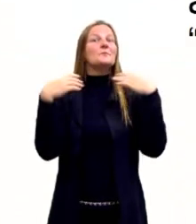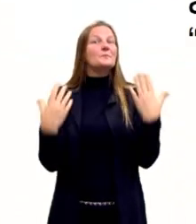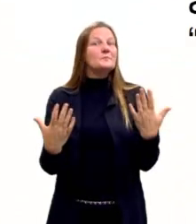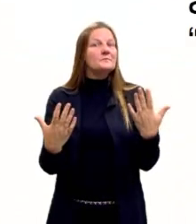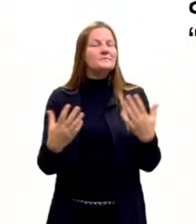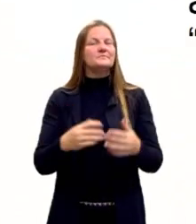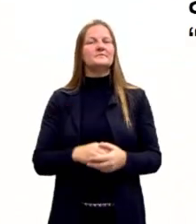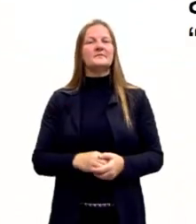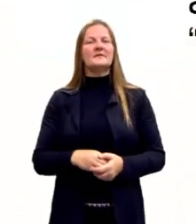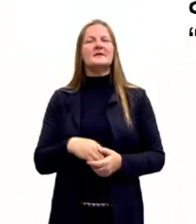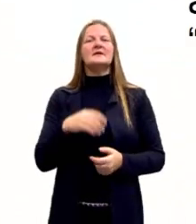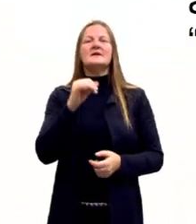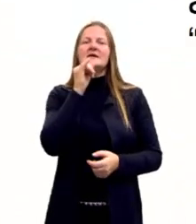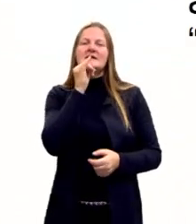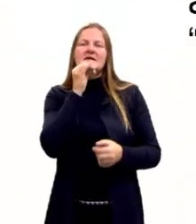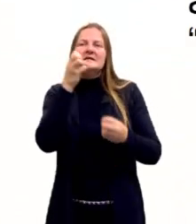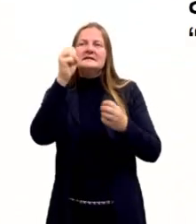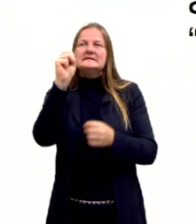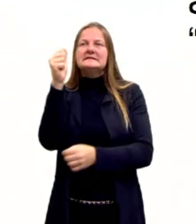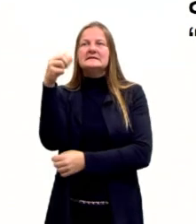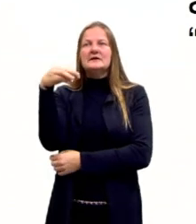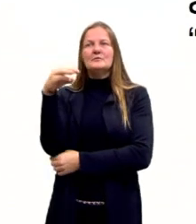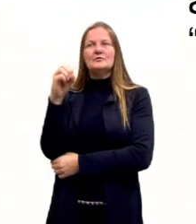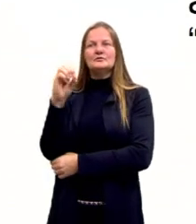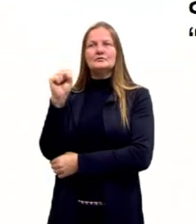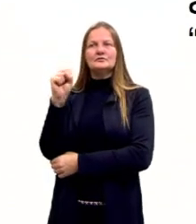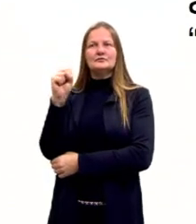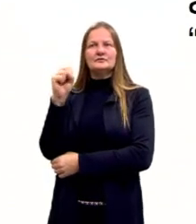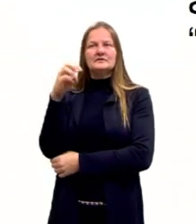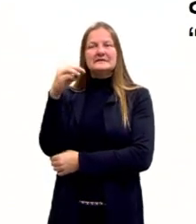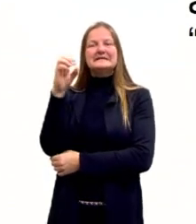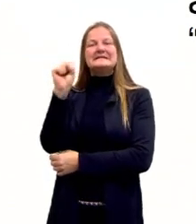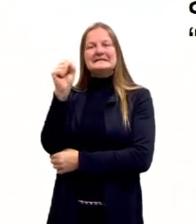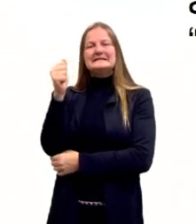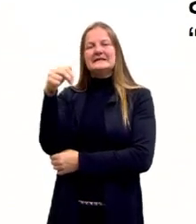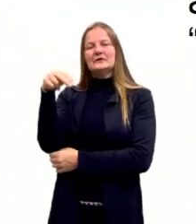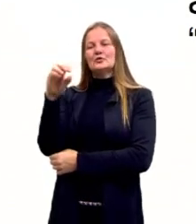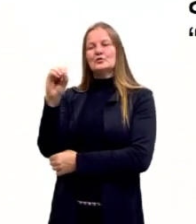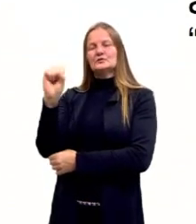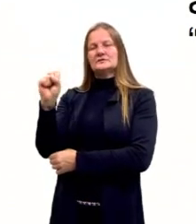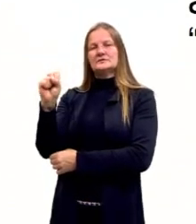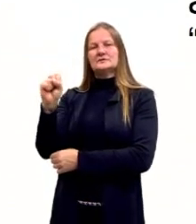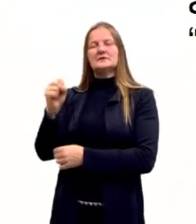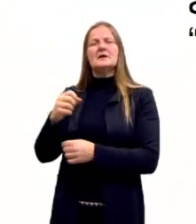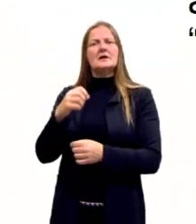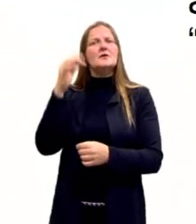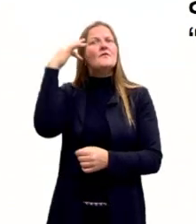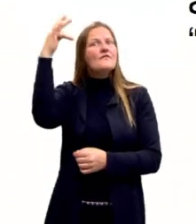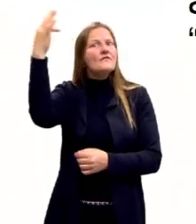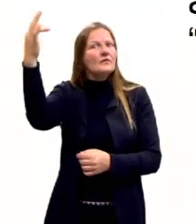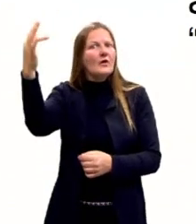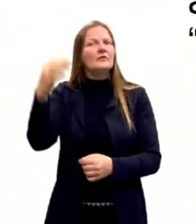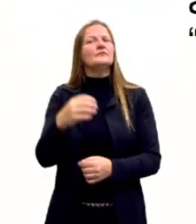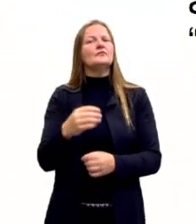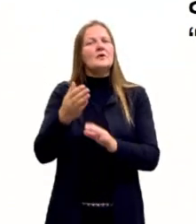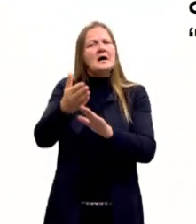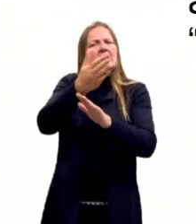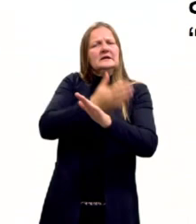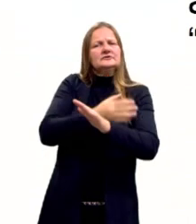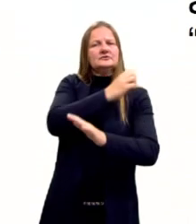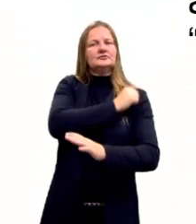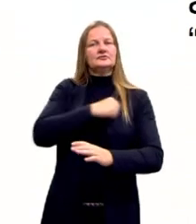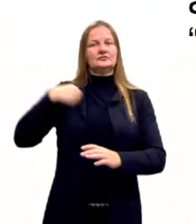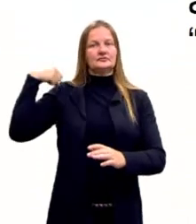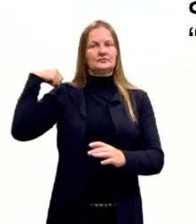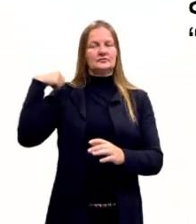Pitágoras de Samos foi um dos grandes filósofos pré-socráticos e matemáticos da Grécia Antiga.